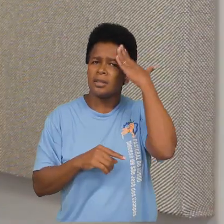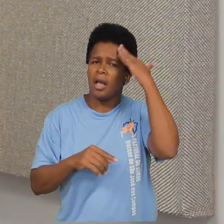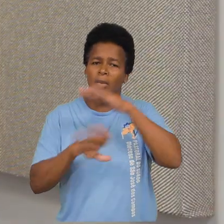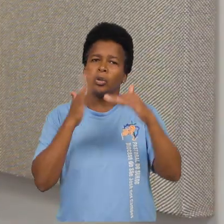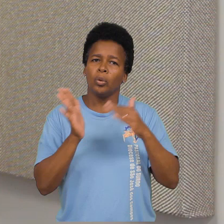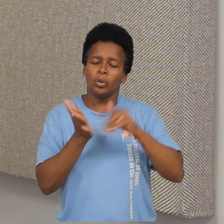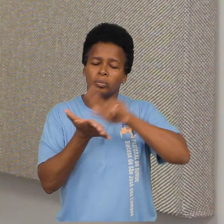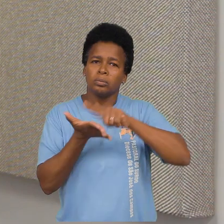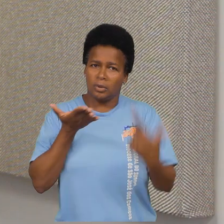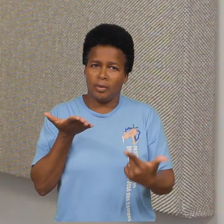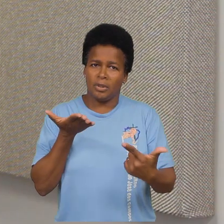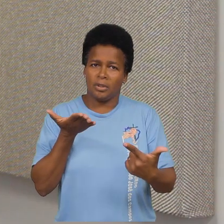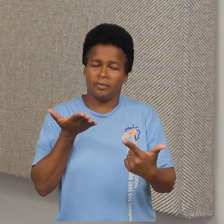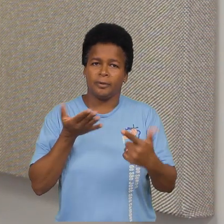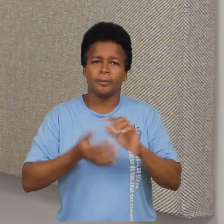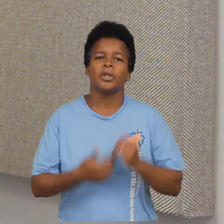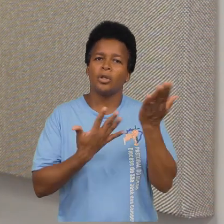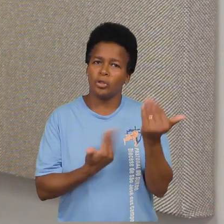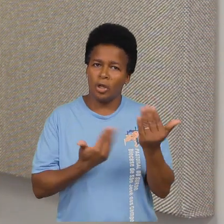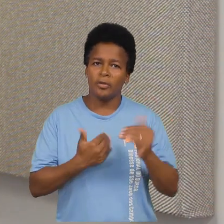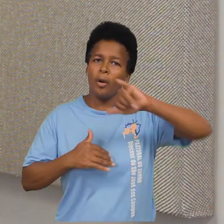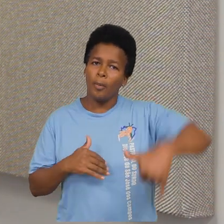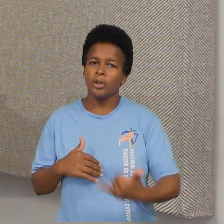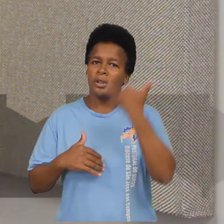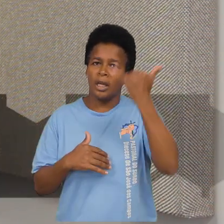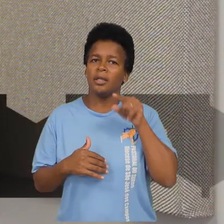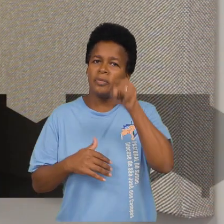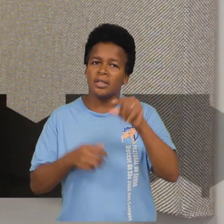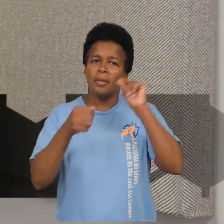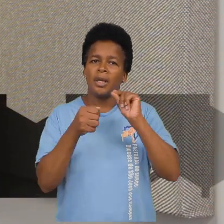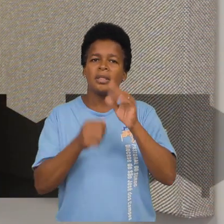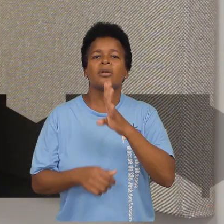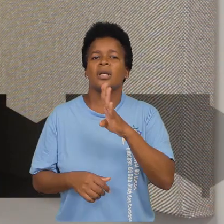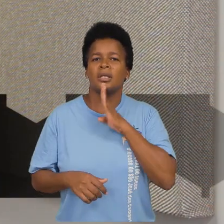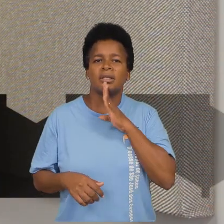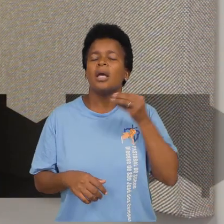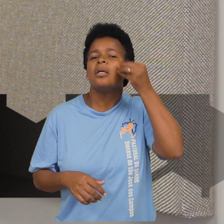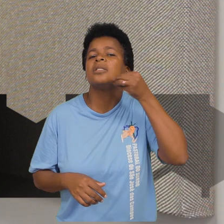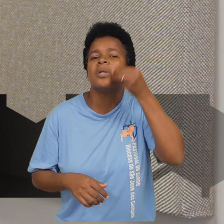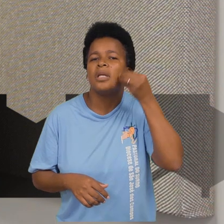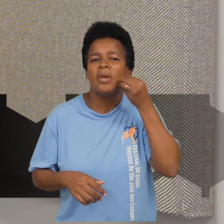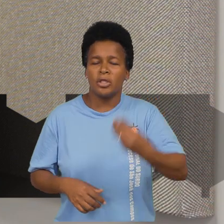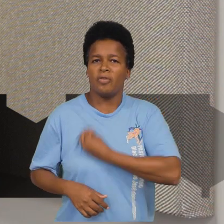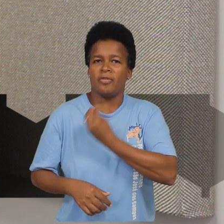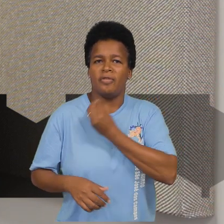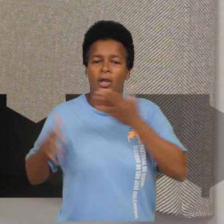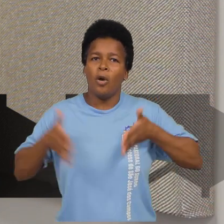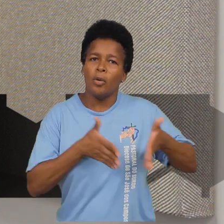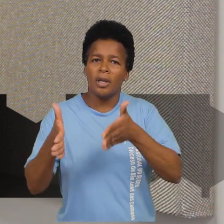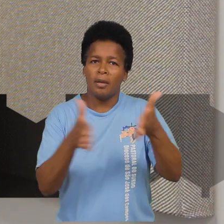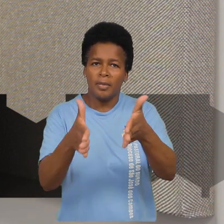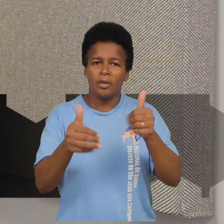Jovens, temos uma oportunidade para que você conheça, experimente e vivencie o caminho a seguir em sua vocação. O